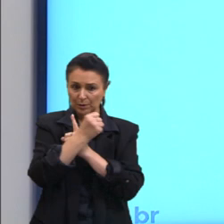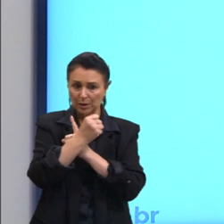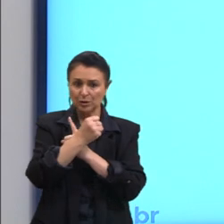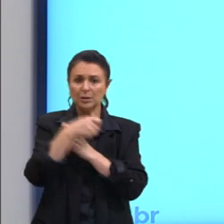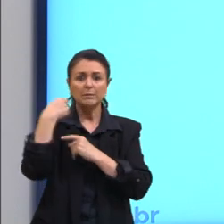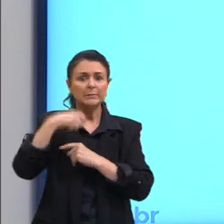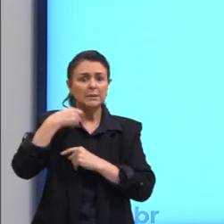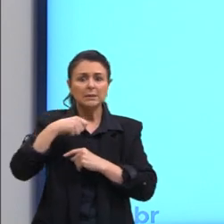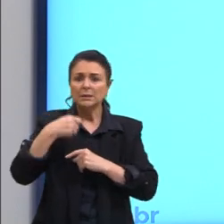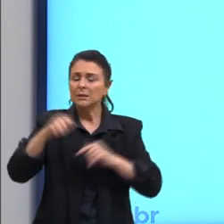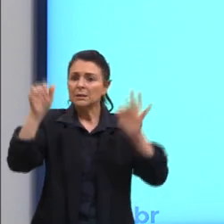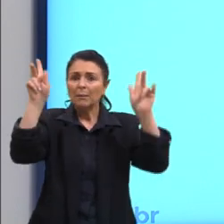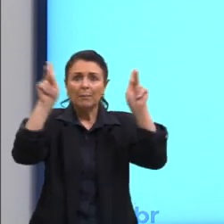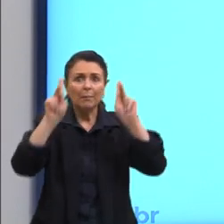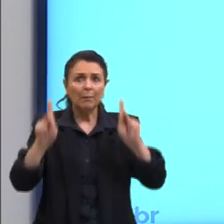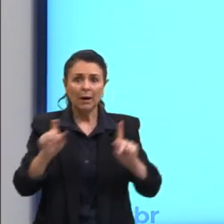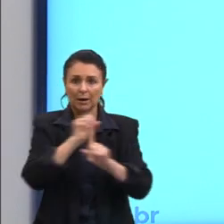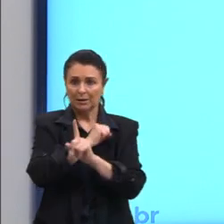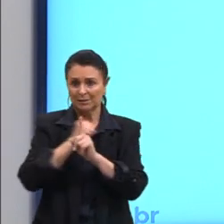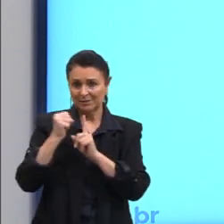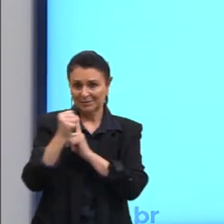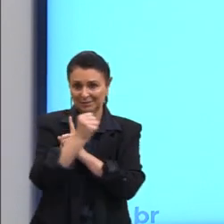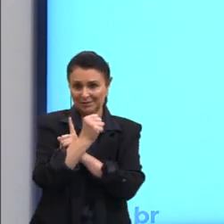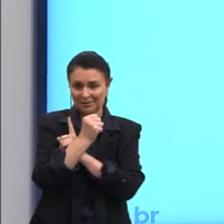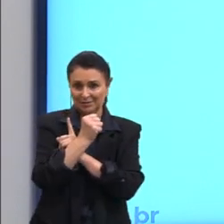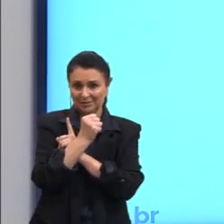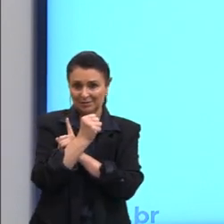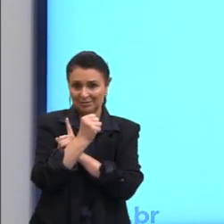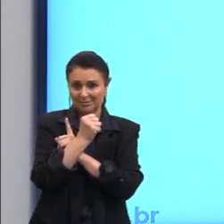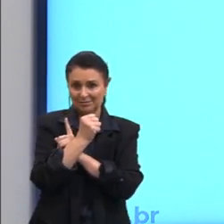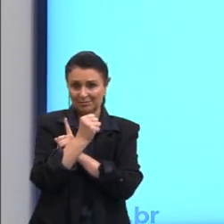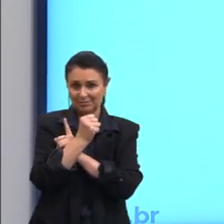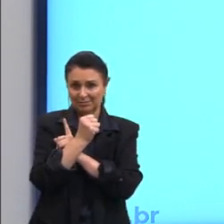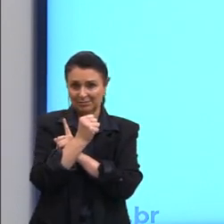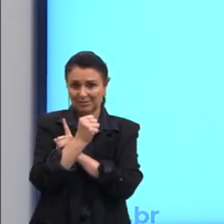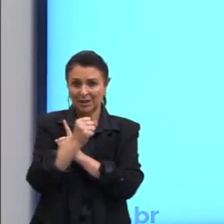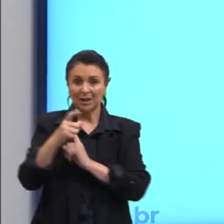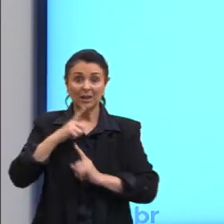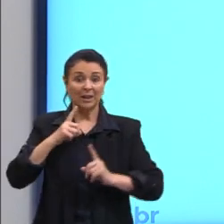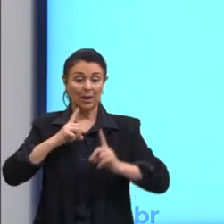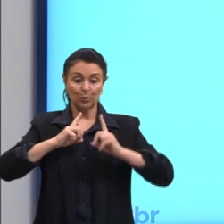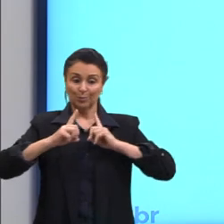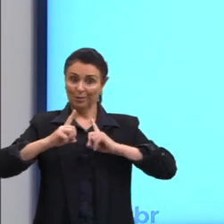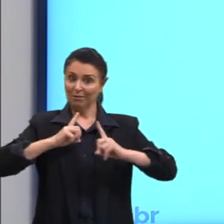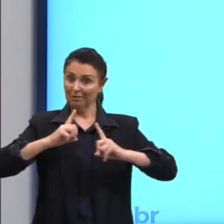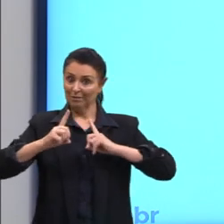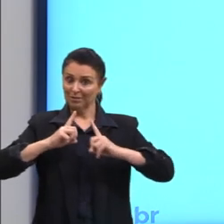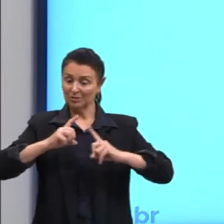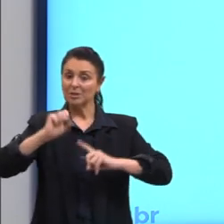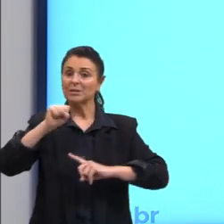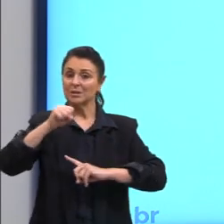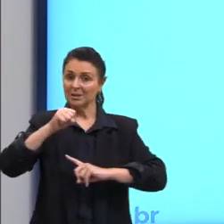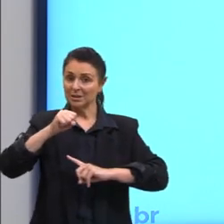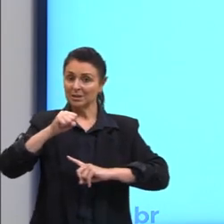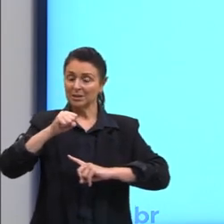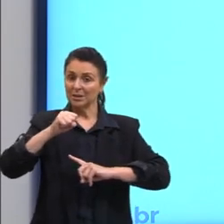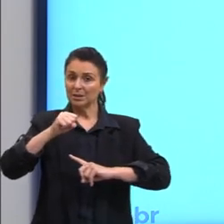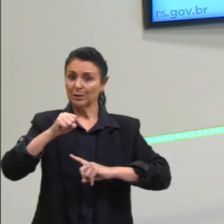E ela, então, fala assim, e lhe deu o culpado como sempre, ou no, há uma crítica, né, e dizendo assim,